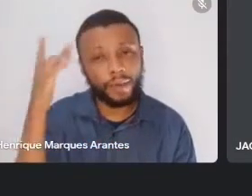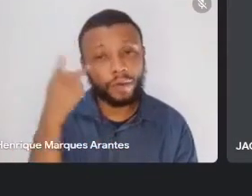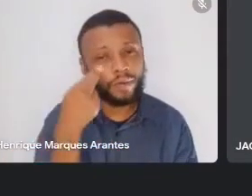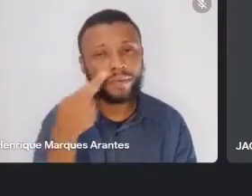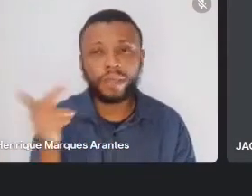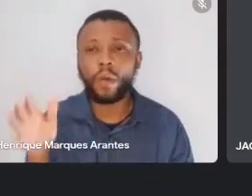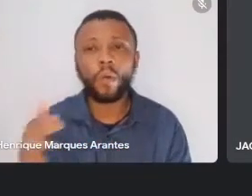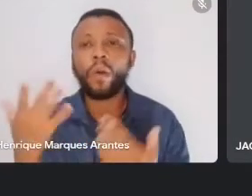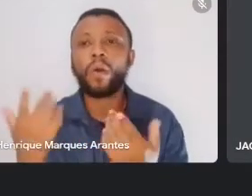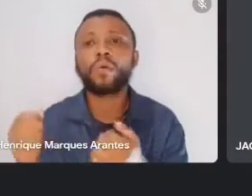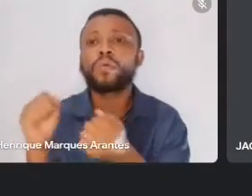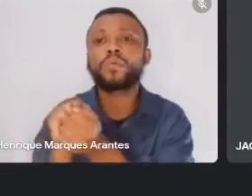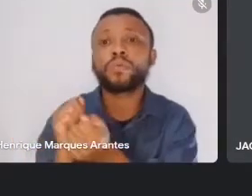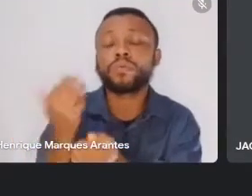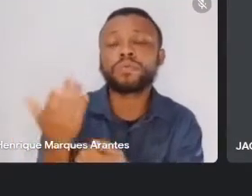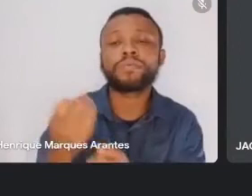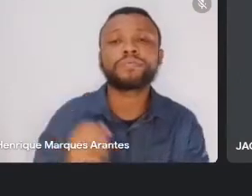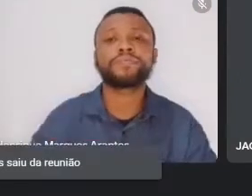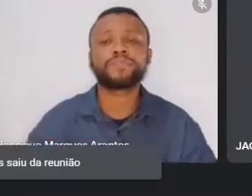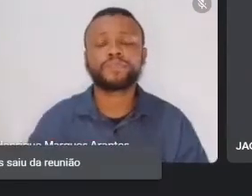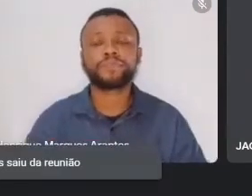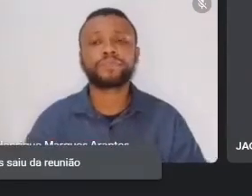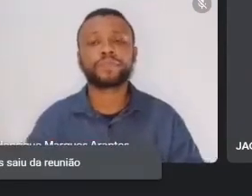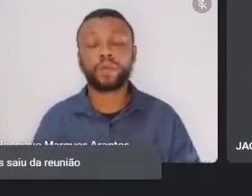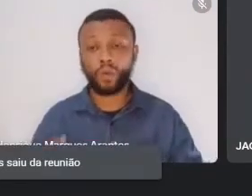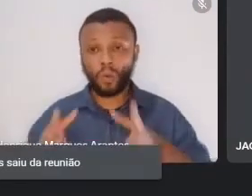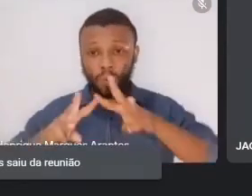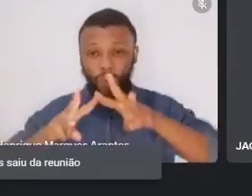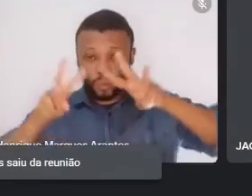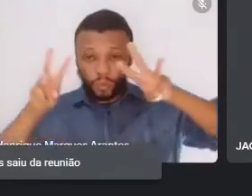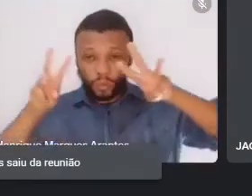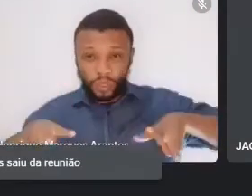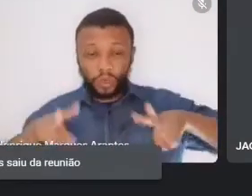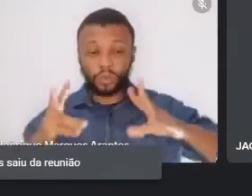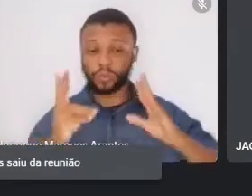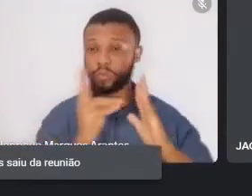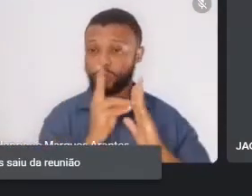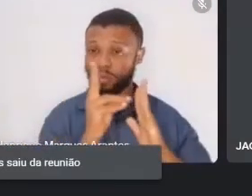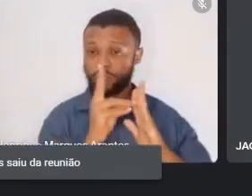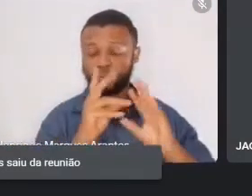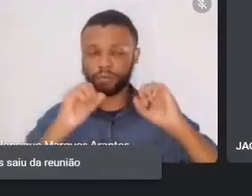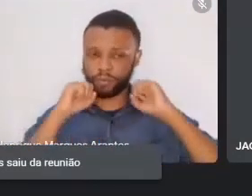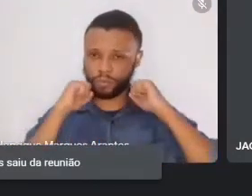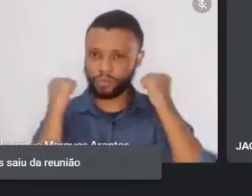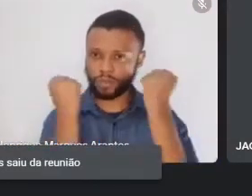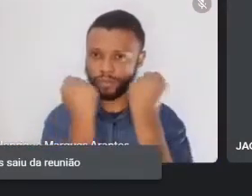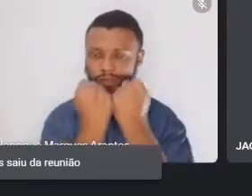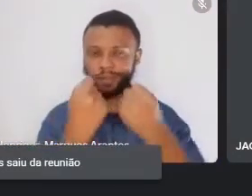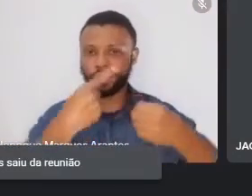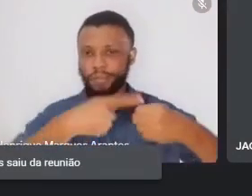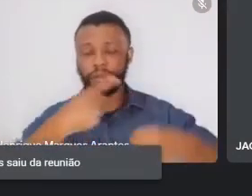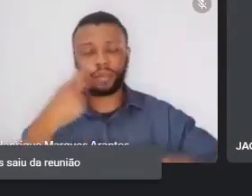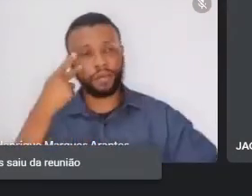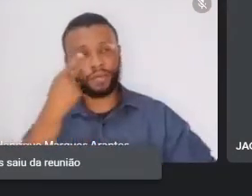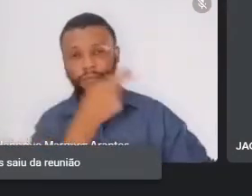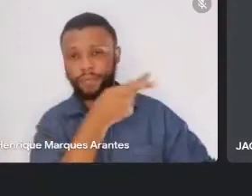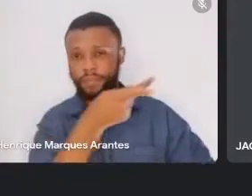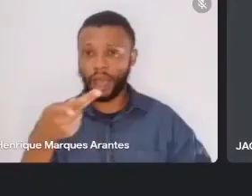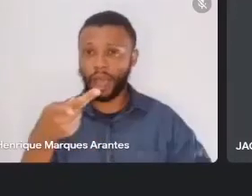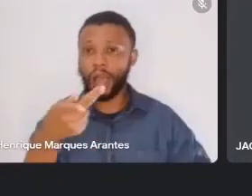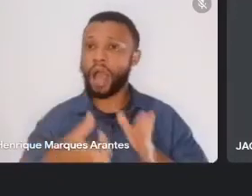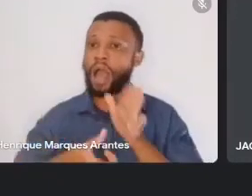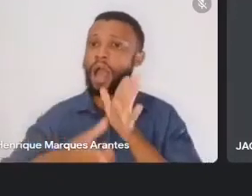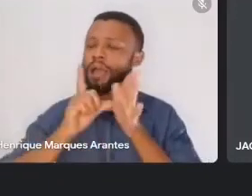com o museu dos índios, ali no Maracanã, que eu fui visitar antes daquele